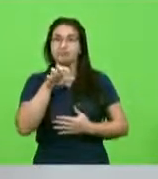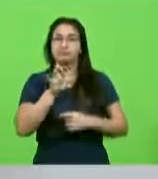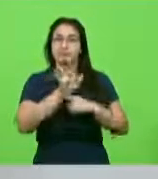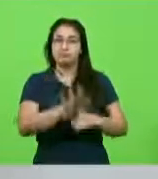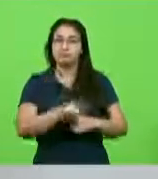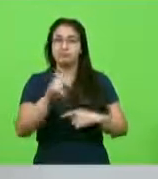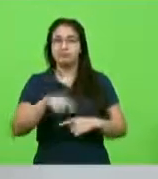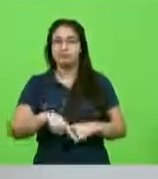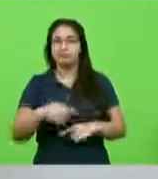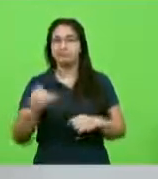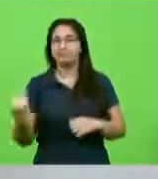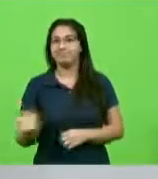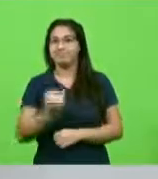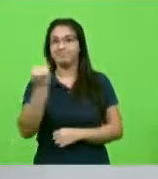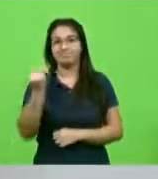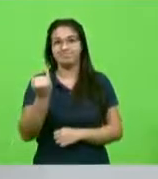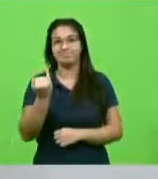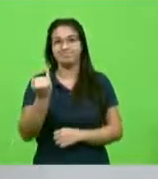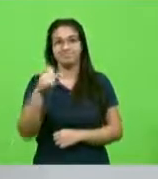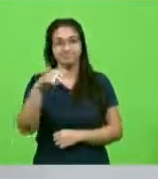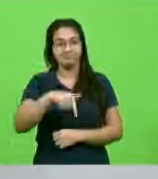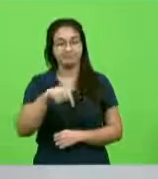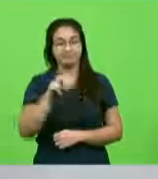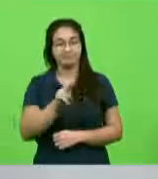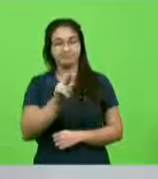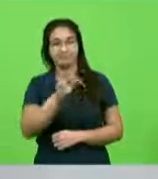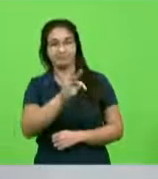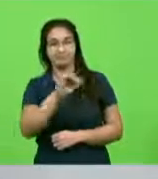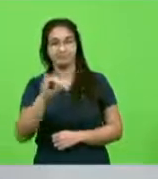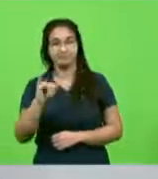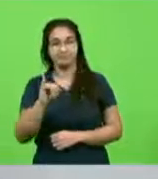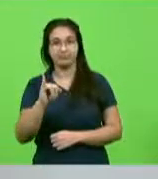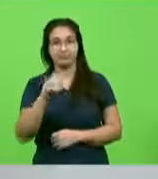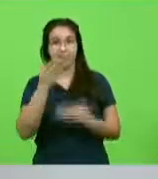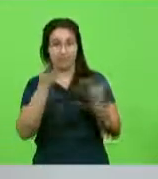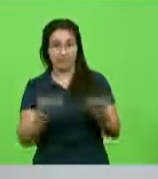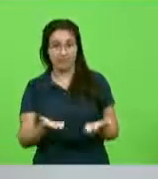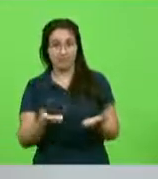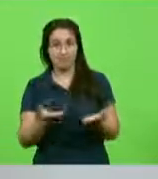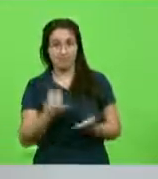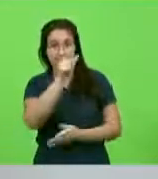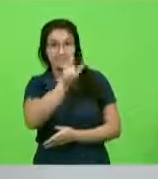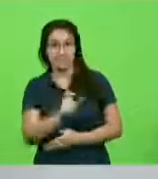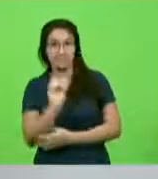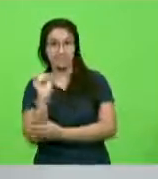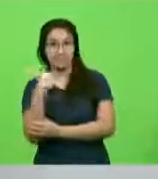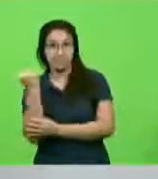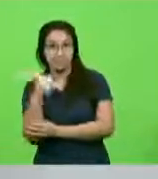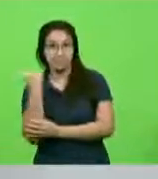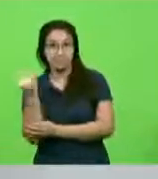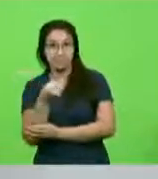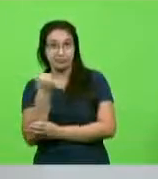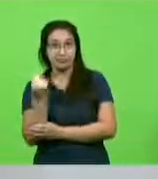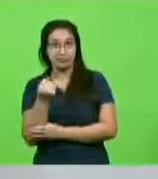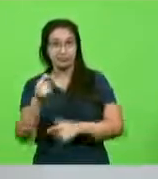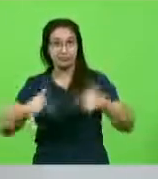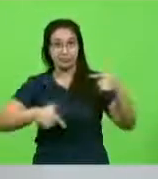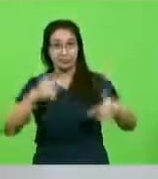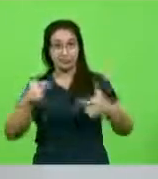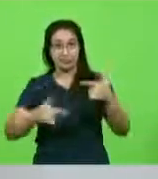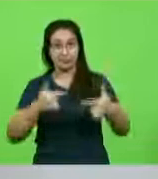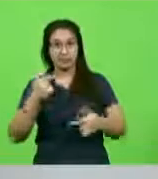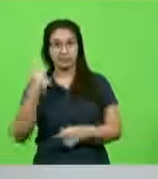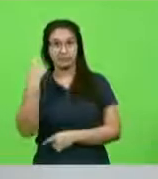num leito de UTI. Um profissional de fisioterapia que atua 24 horas num leito de UTI,